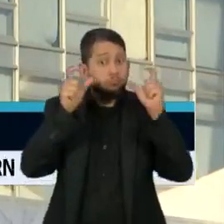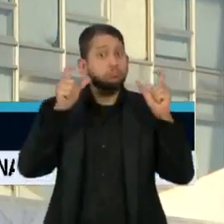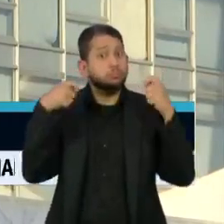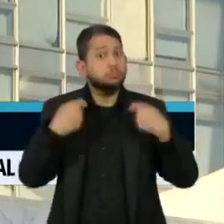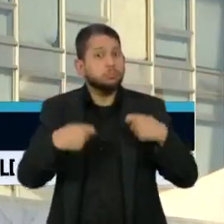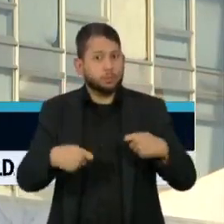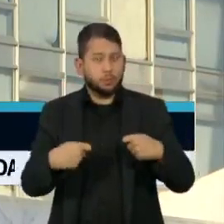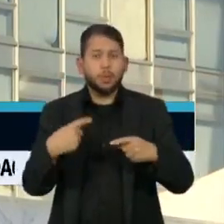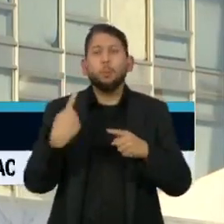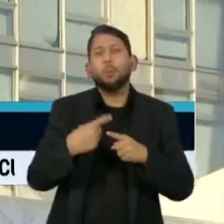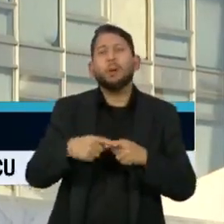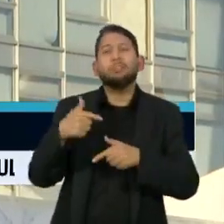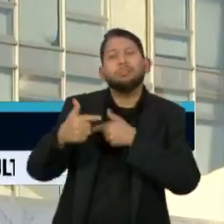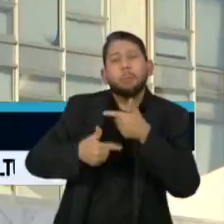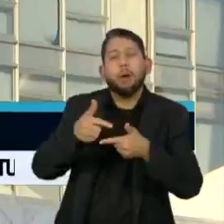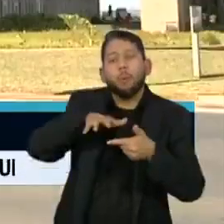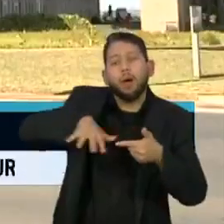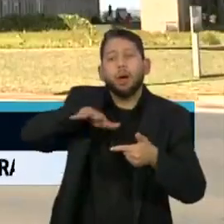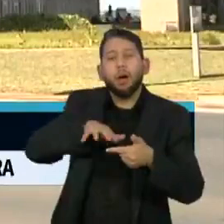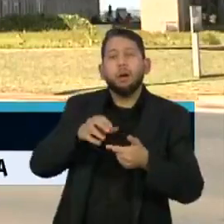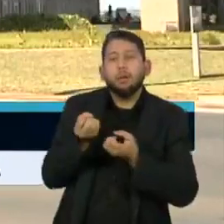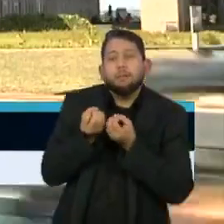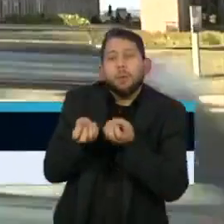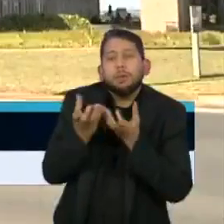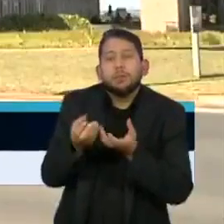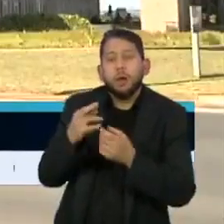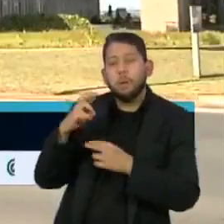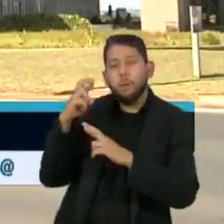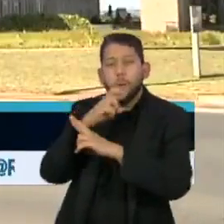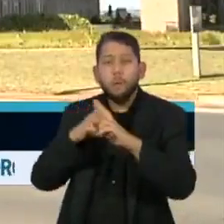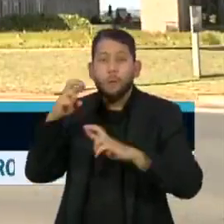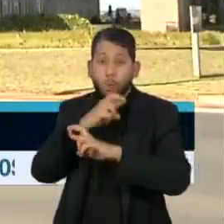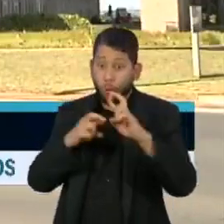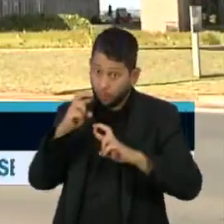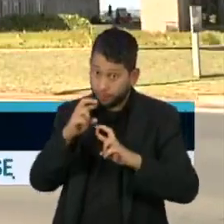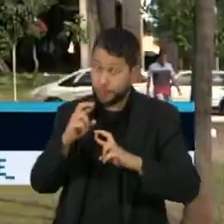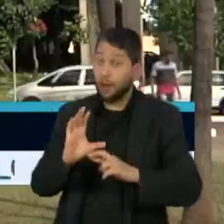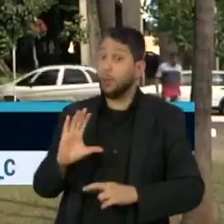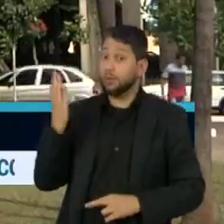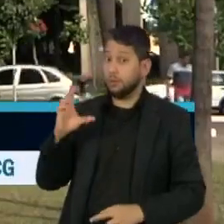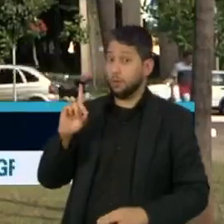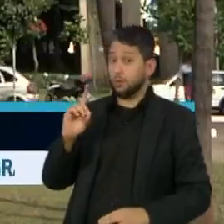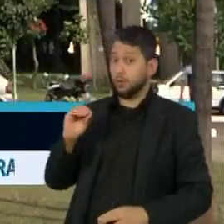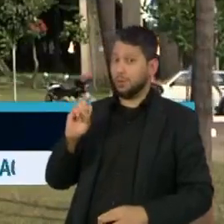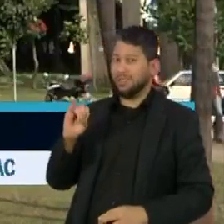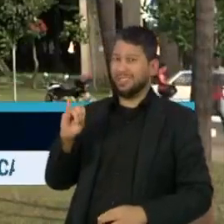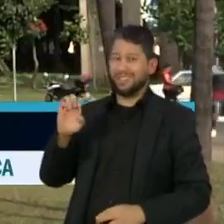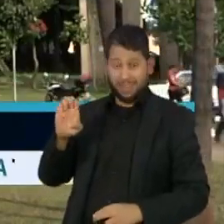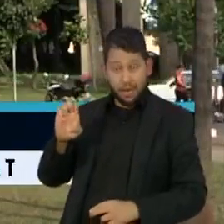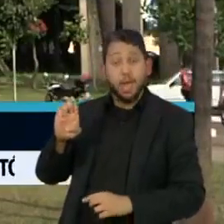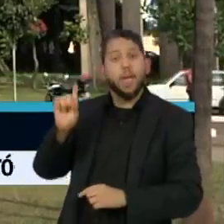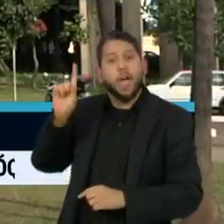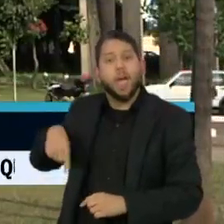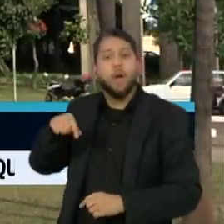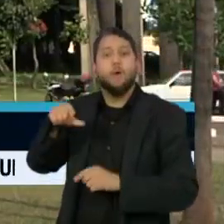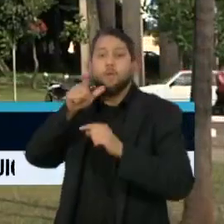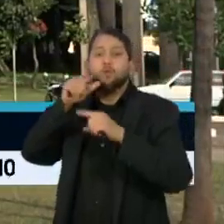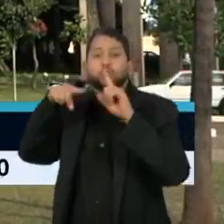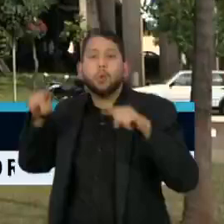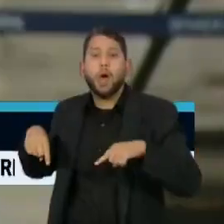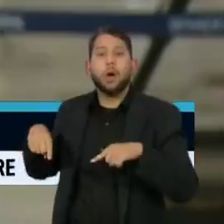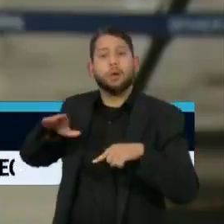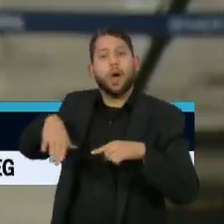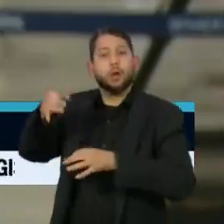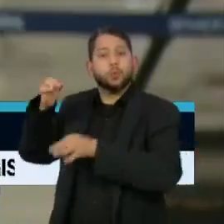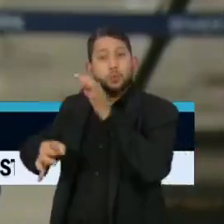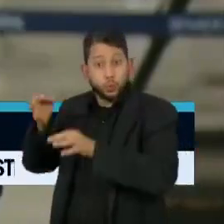recentes de uso dos serviços de informação. Um deles se refere à produção de dossiê contra servidores do Ministério da Justiça e